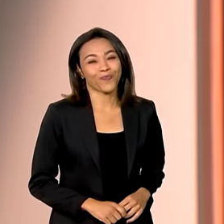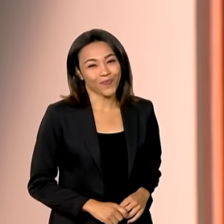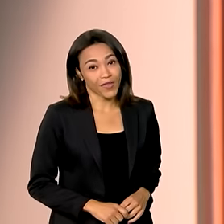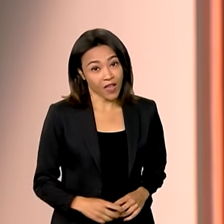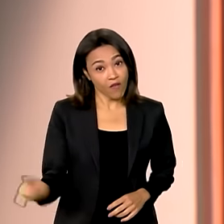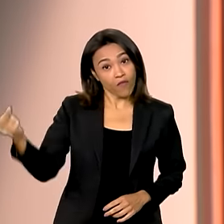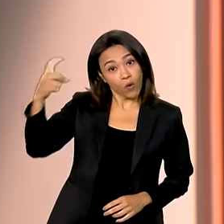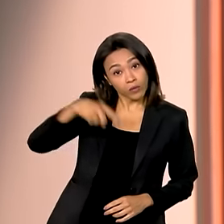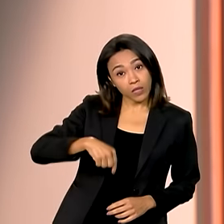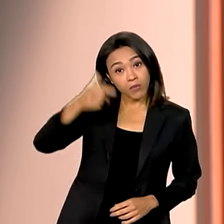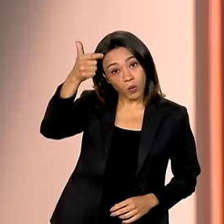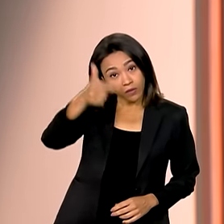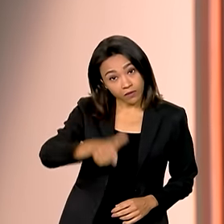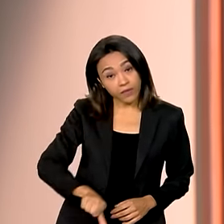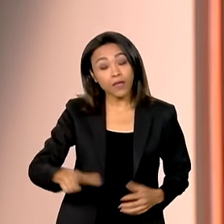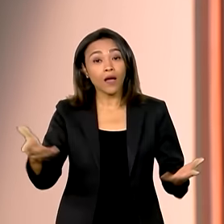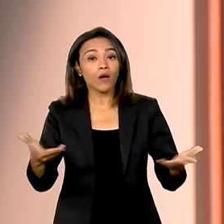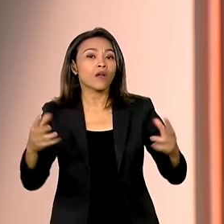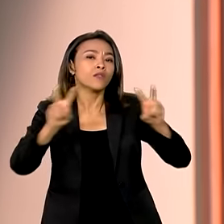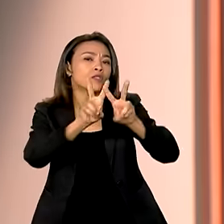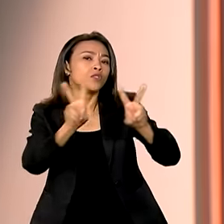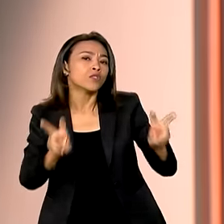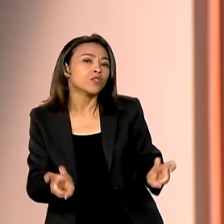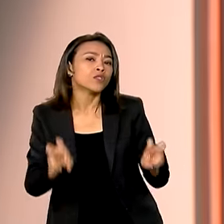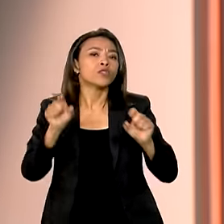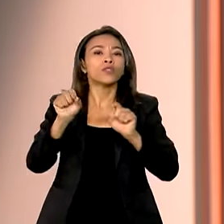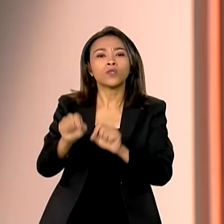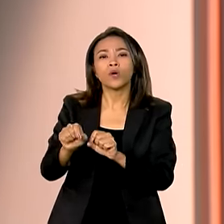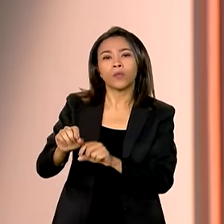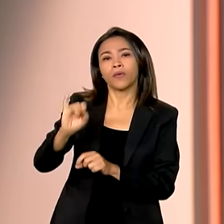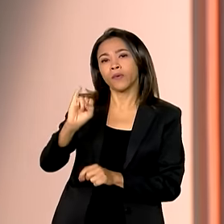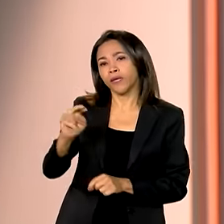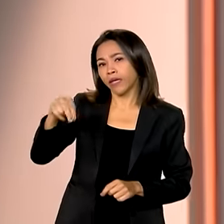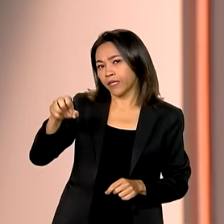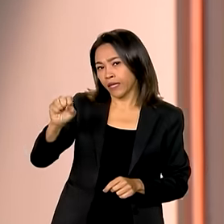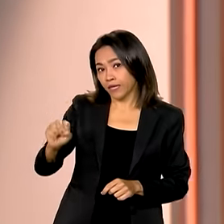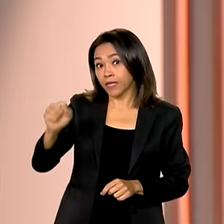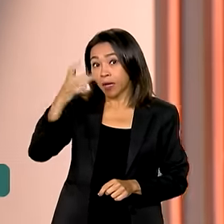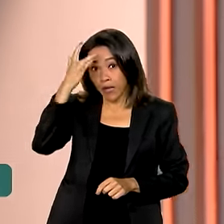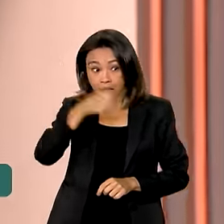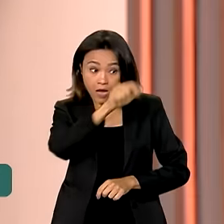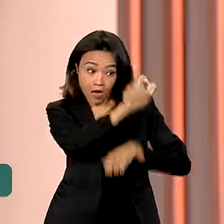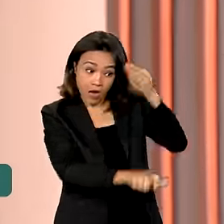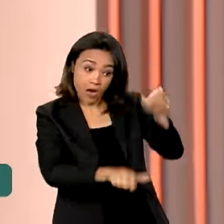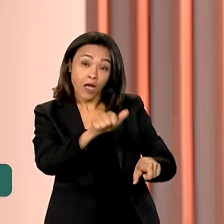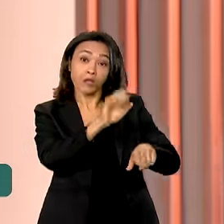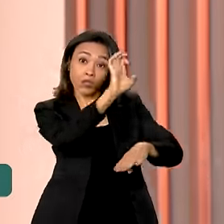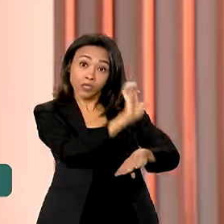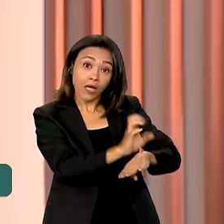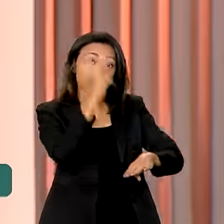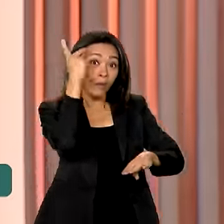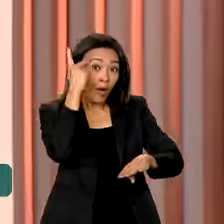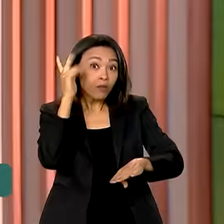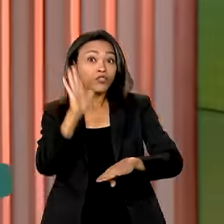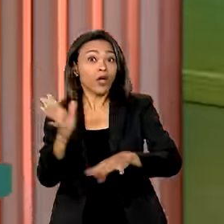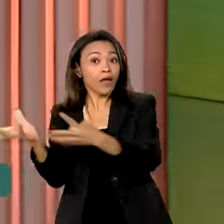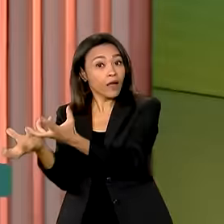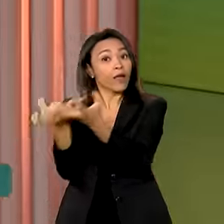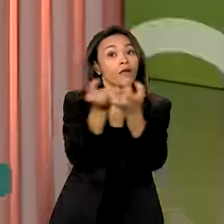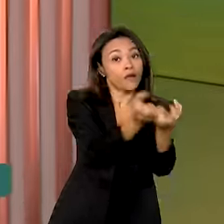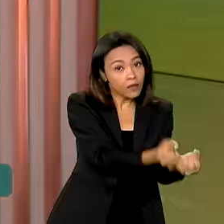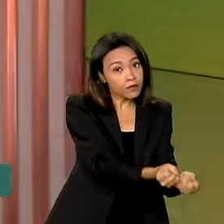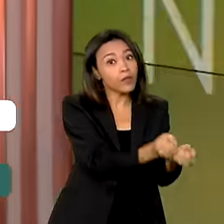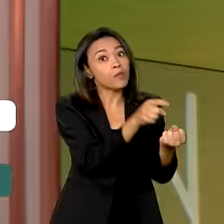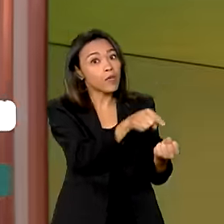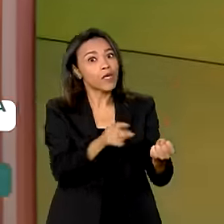Estamos de volta e vamos falar agora de previdência social. Os segurados do estado de São Paulo já estão tendo benefícios concedidos